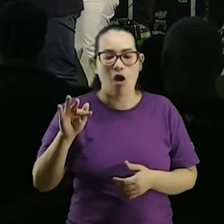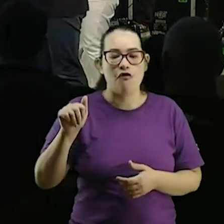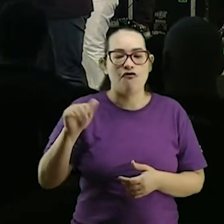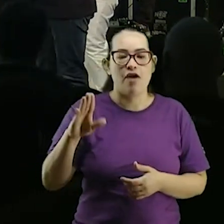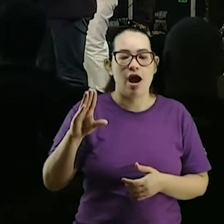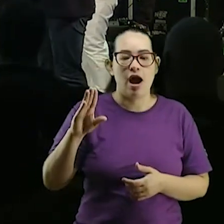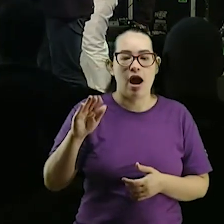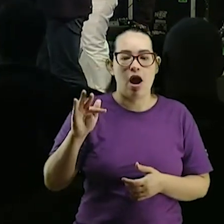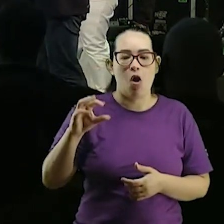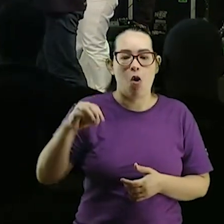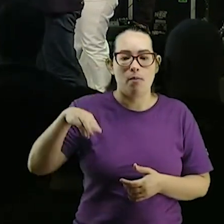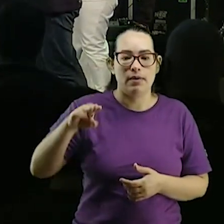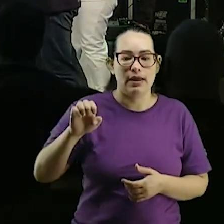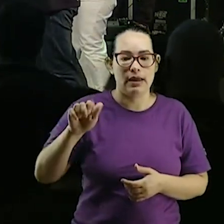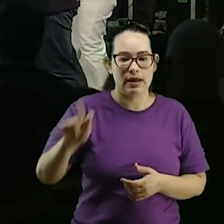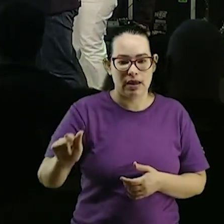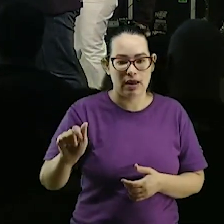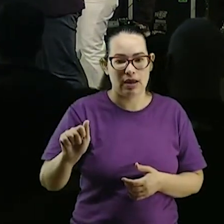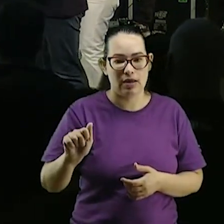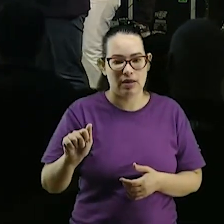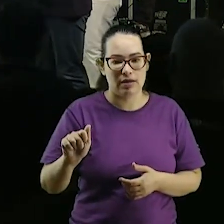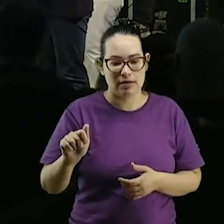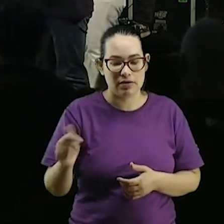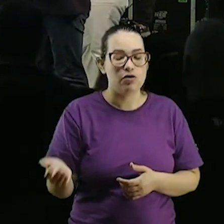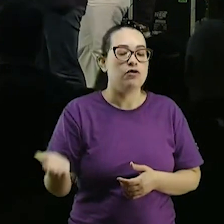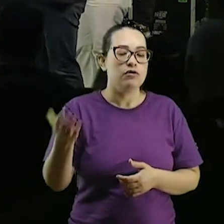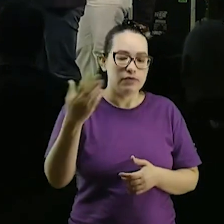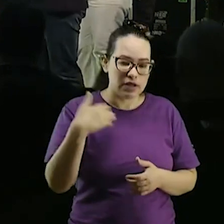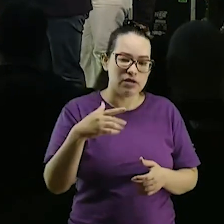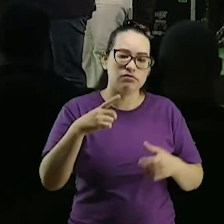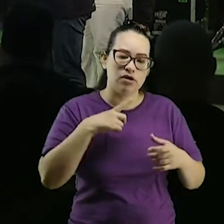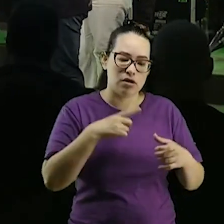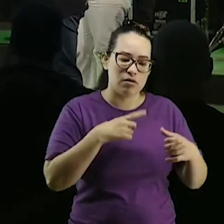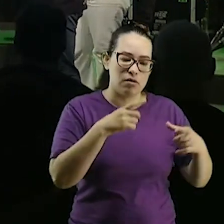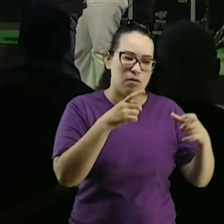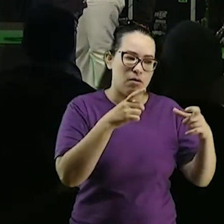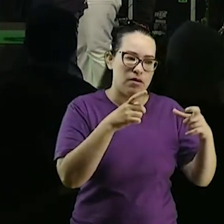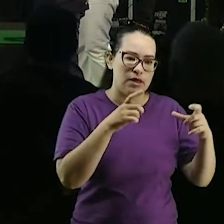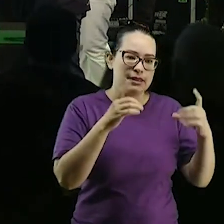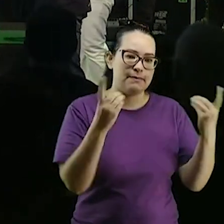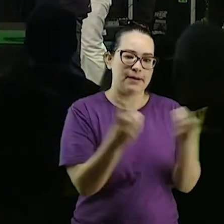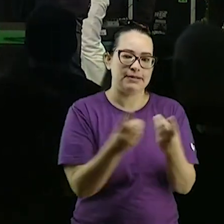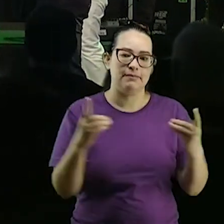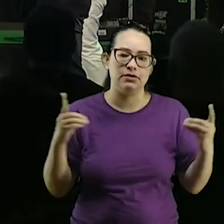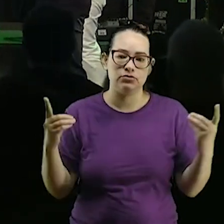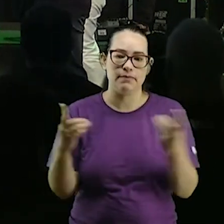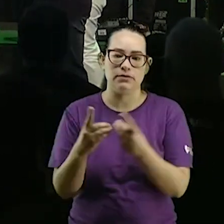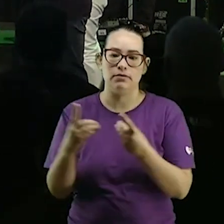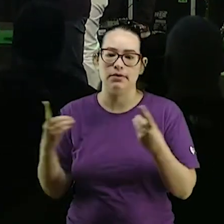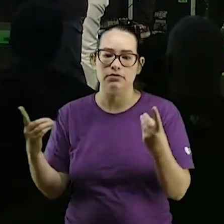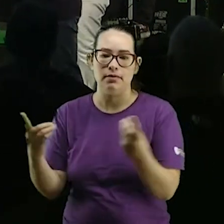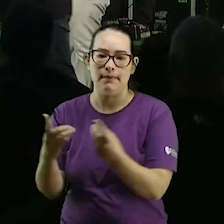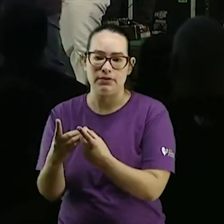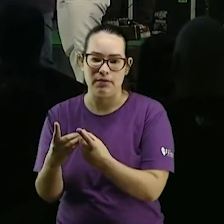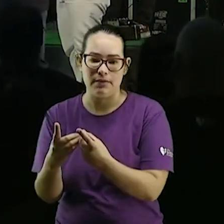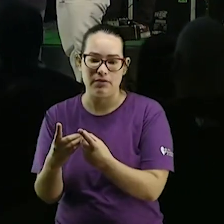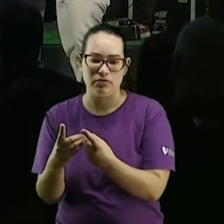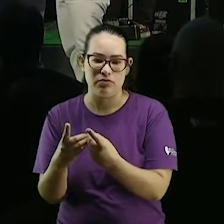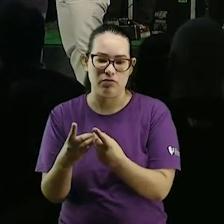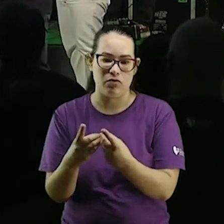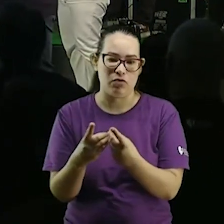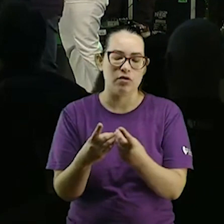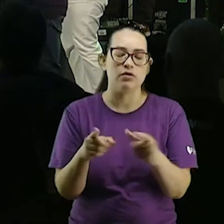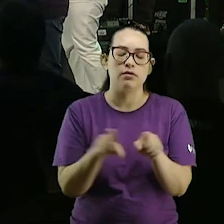a juventude você tem um raio no Upgrade você tem que falar eles que se virem está aí Vale do Salgrosso